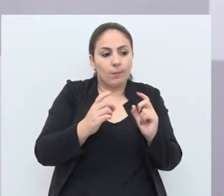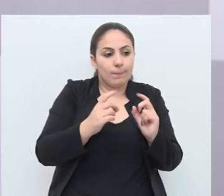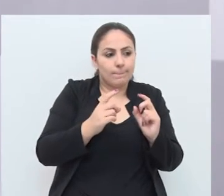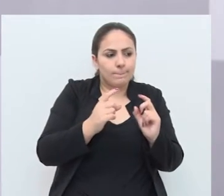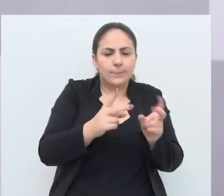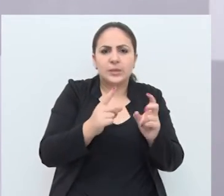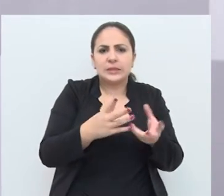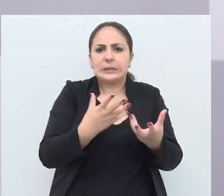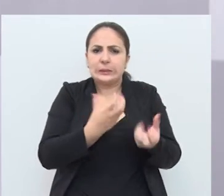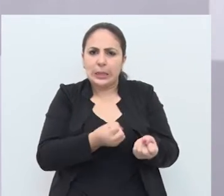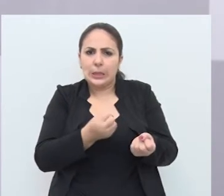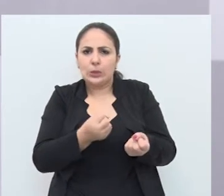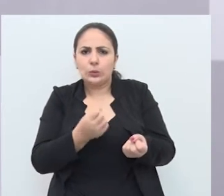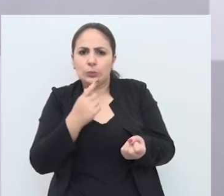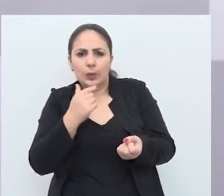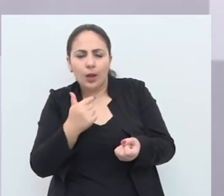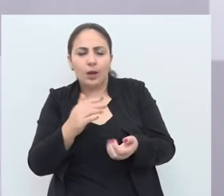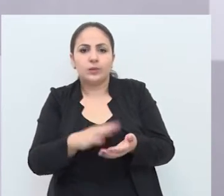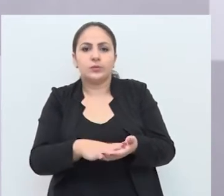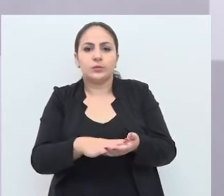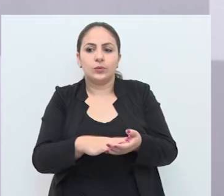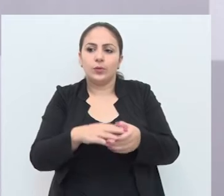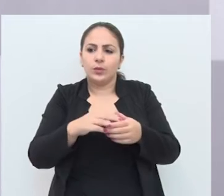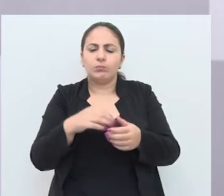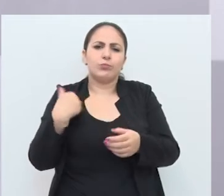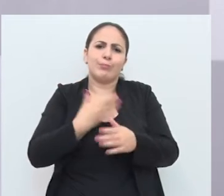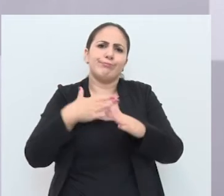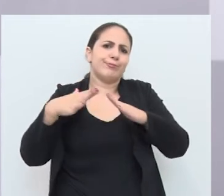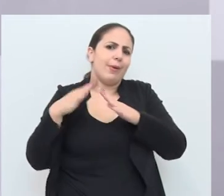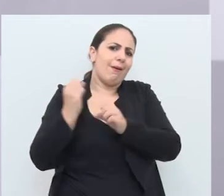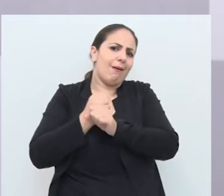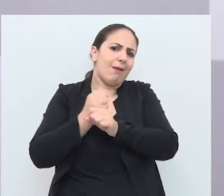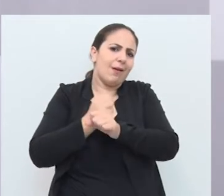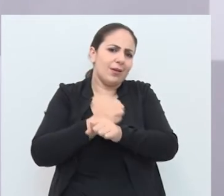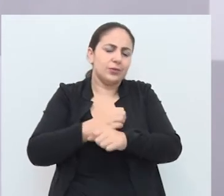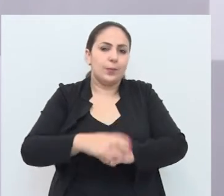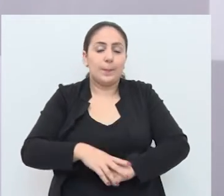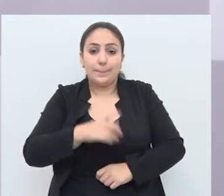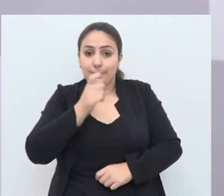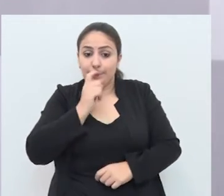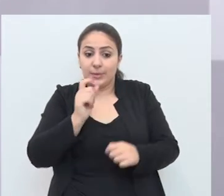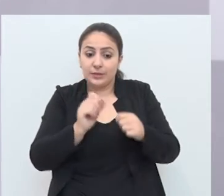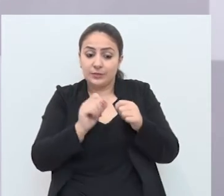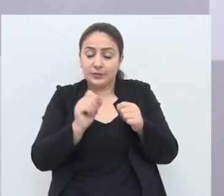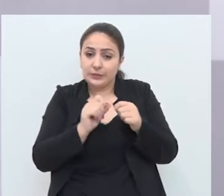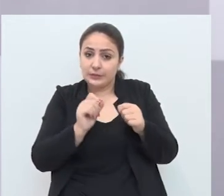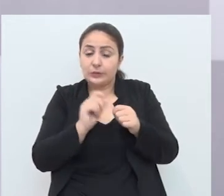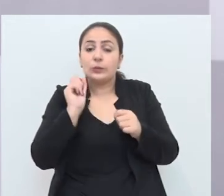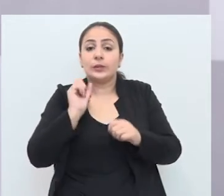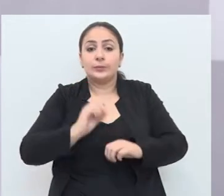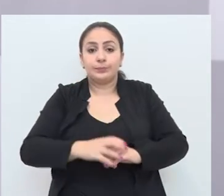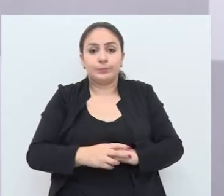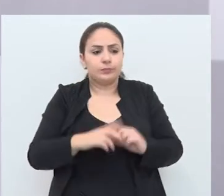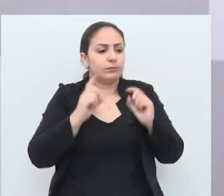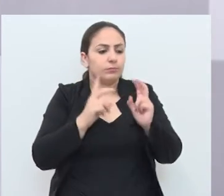de salão de baile. Ali moramos uns muitos anos ali. E ele fazia, então, esse